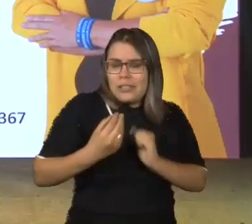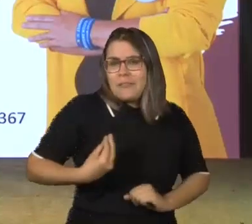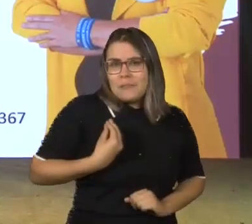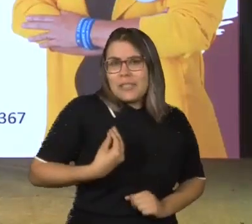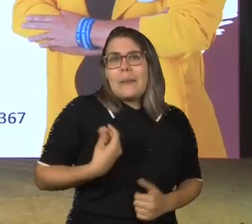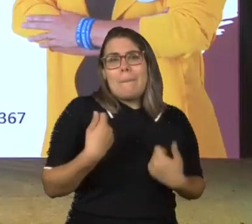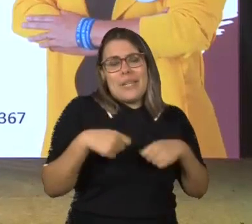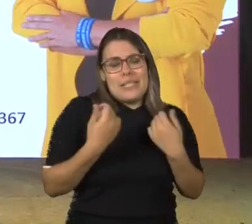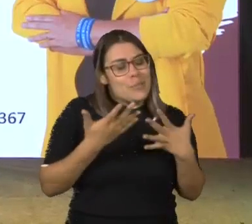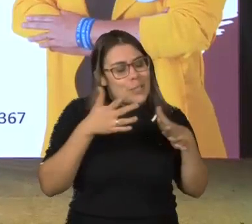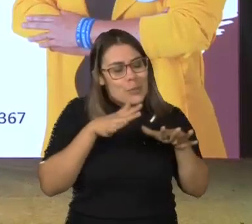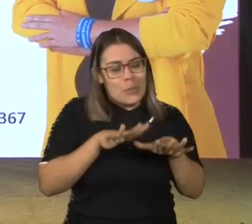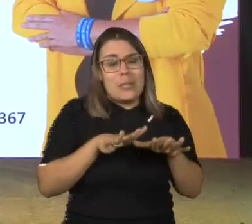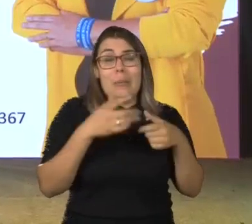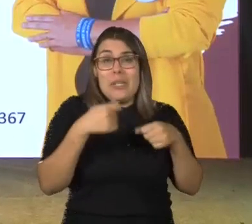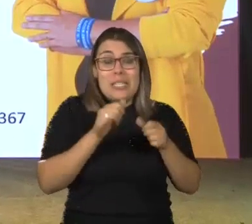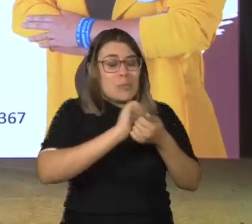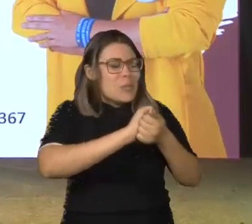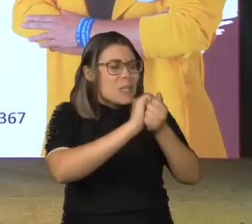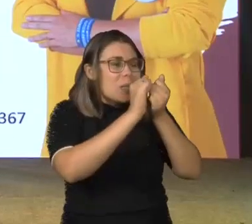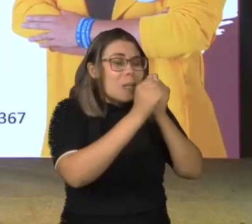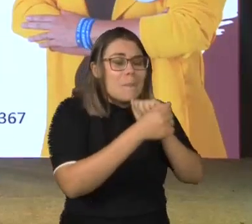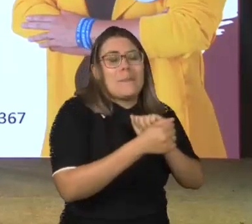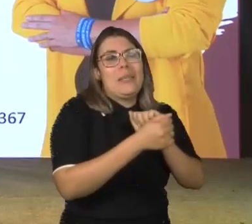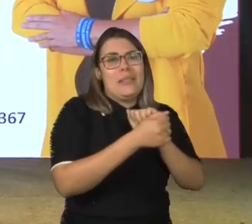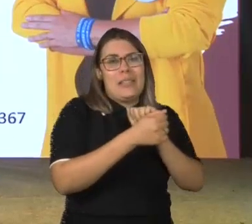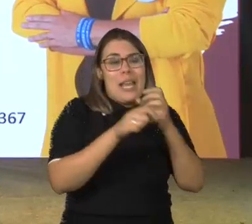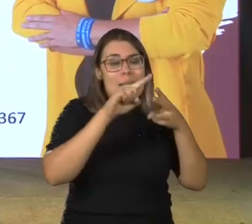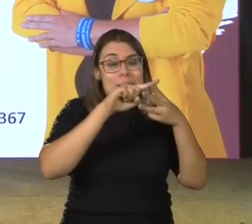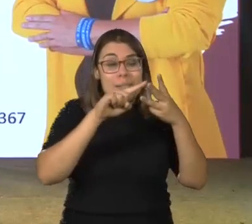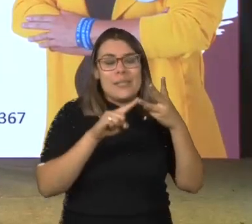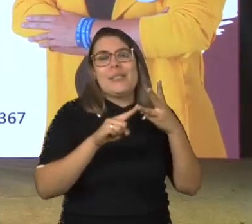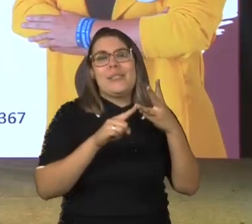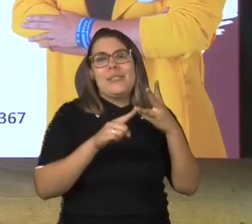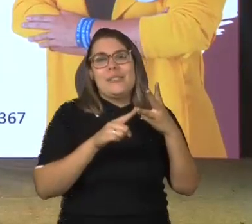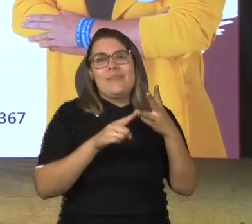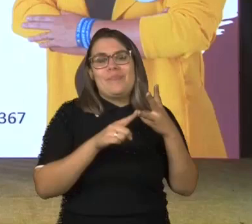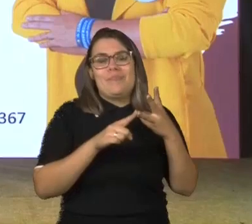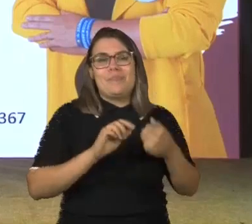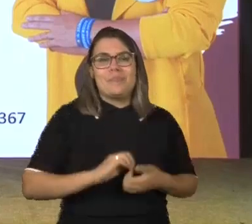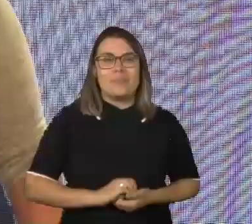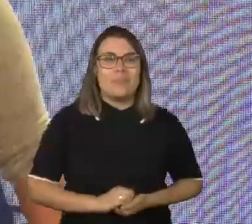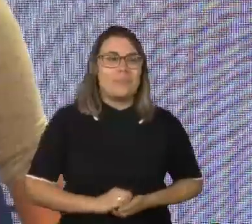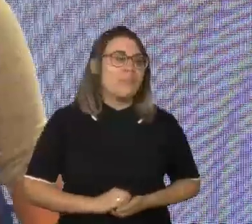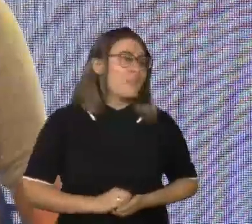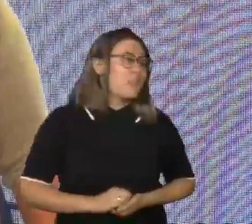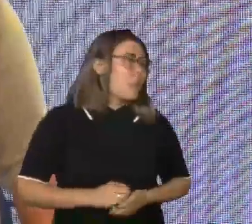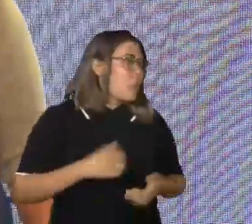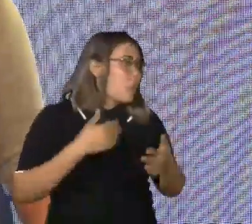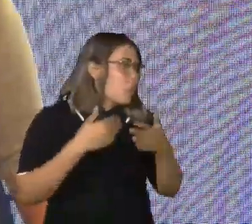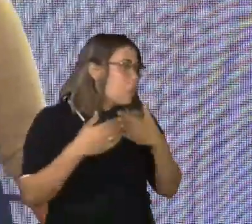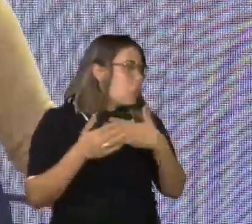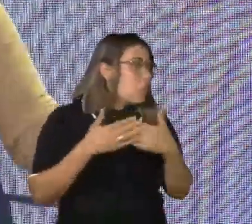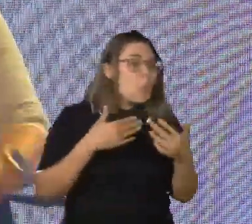for preciso para receber essa pessoa e acomodar suas necessidades? Qualquer